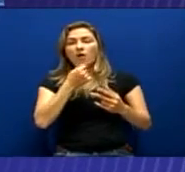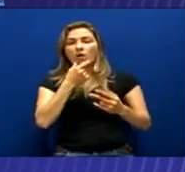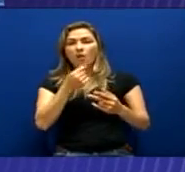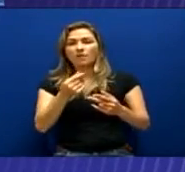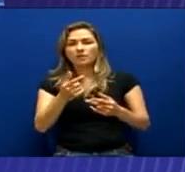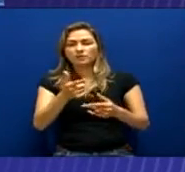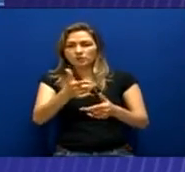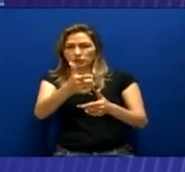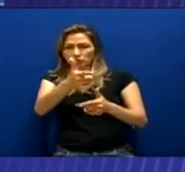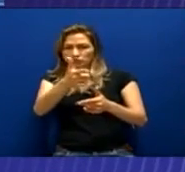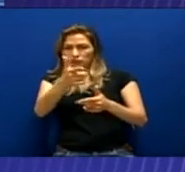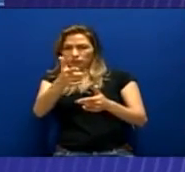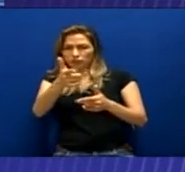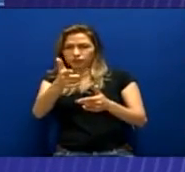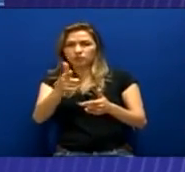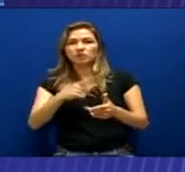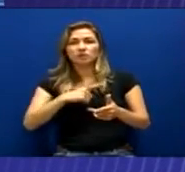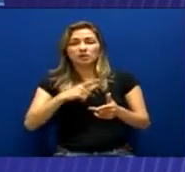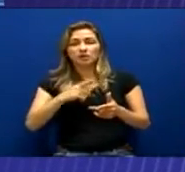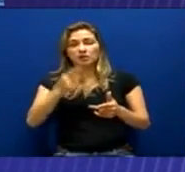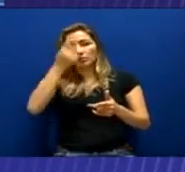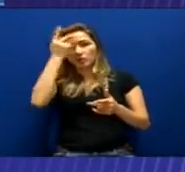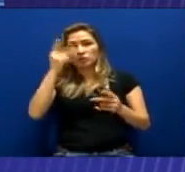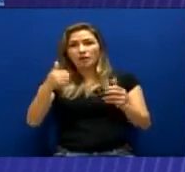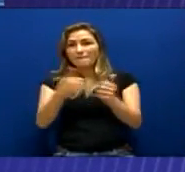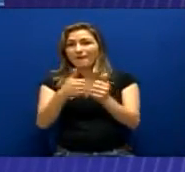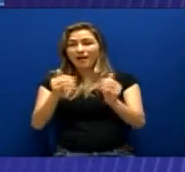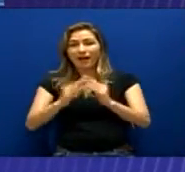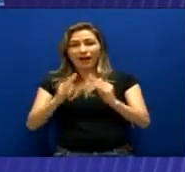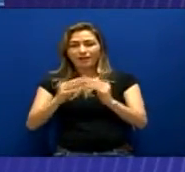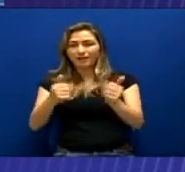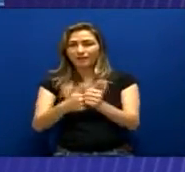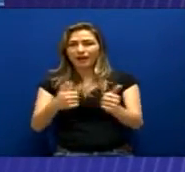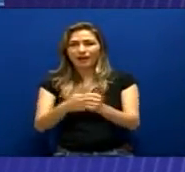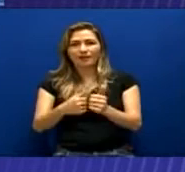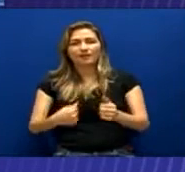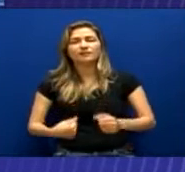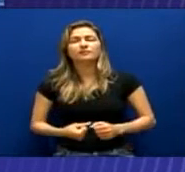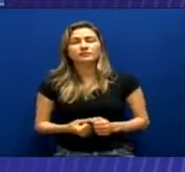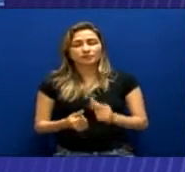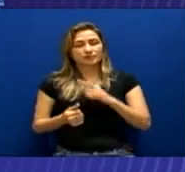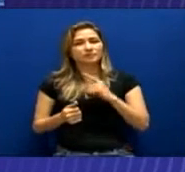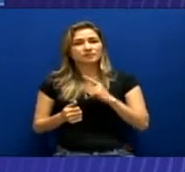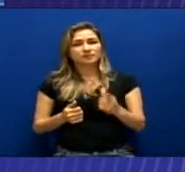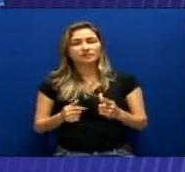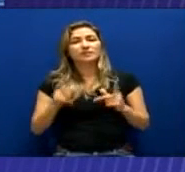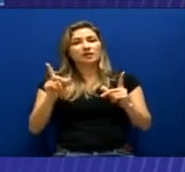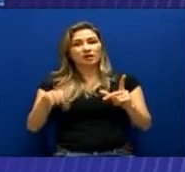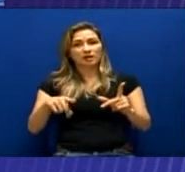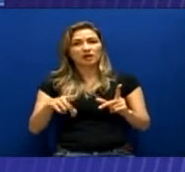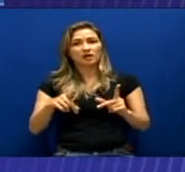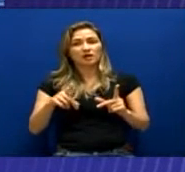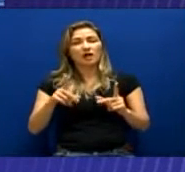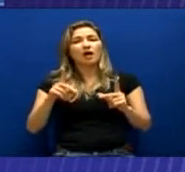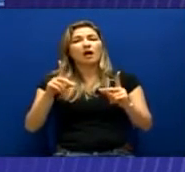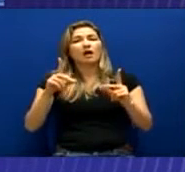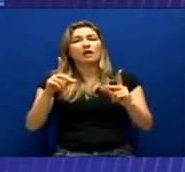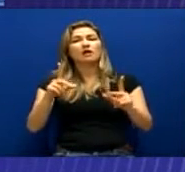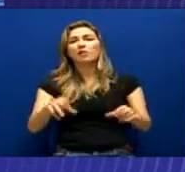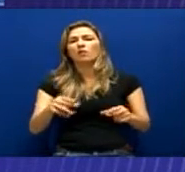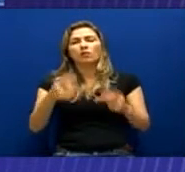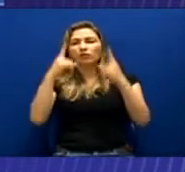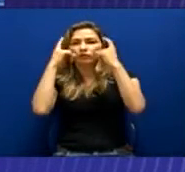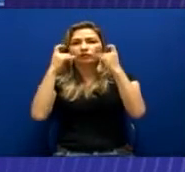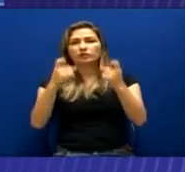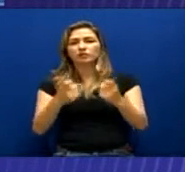pode ser qualquer pessoa próxima na vizinhança e estar próximo. Esse tipo de ataque também já é possível através